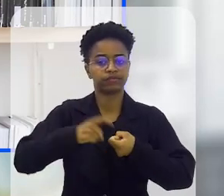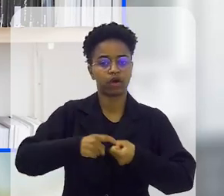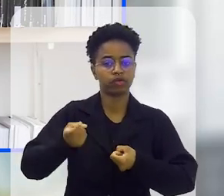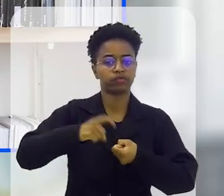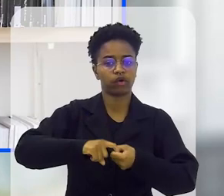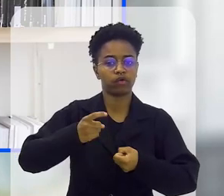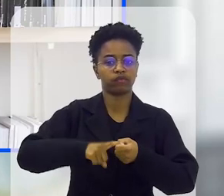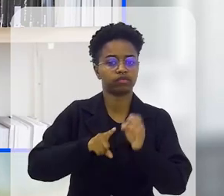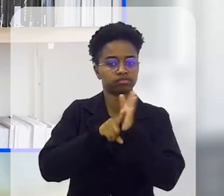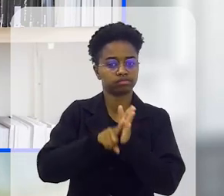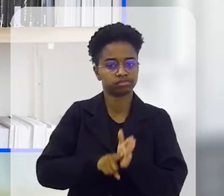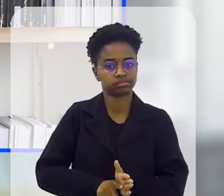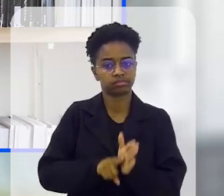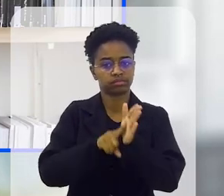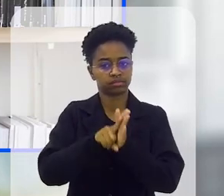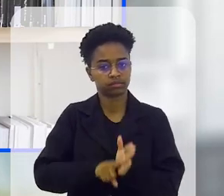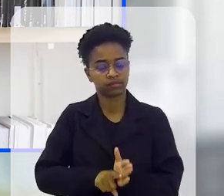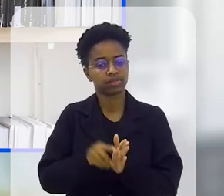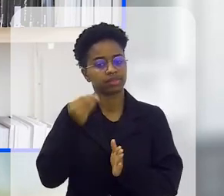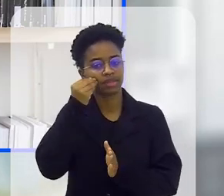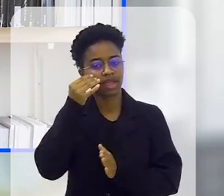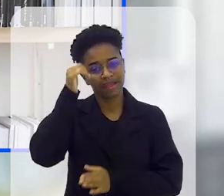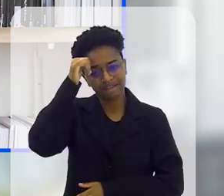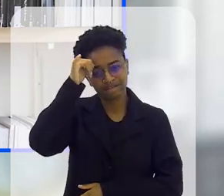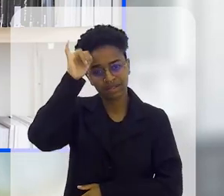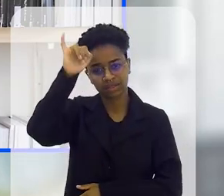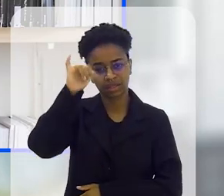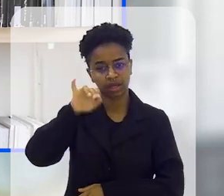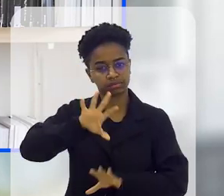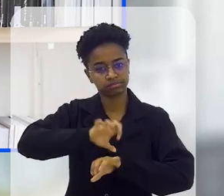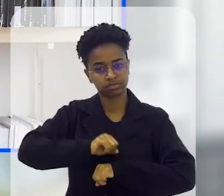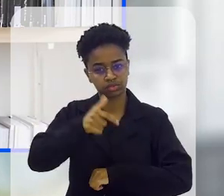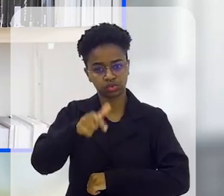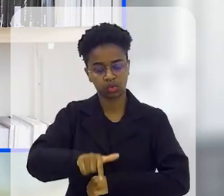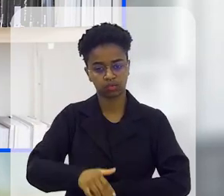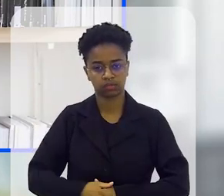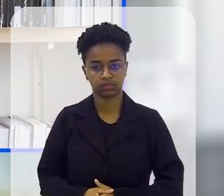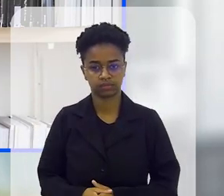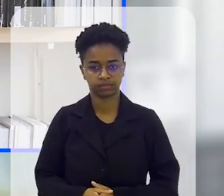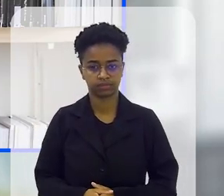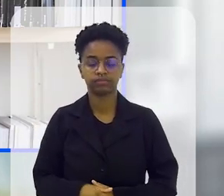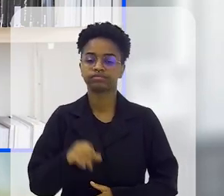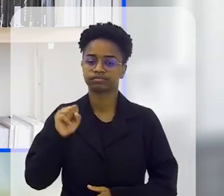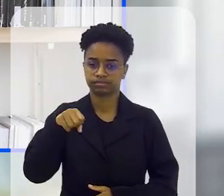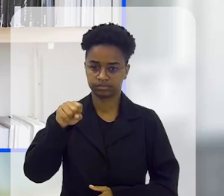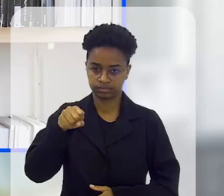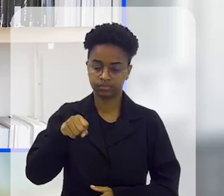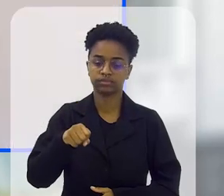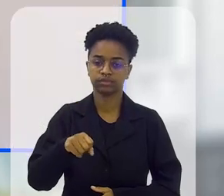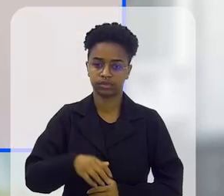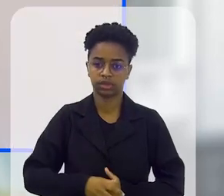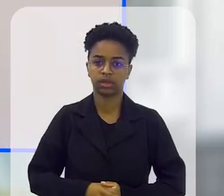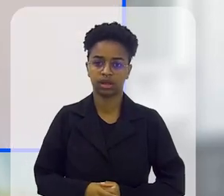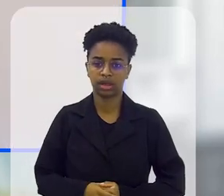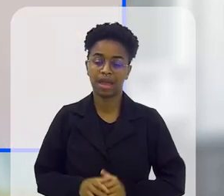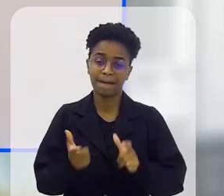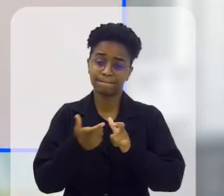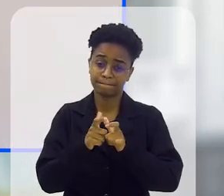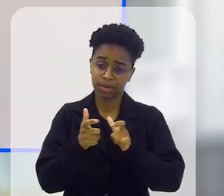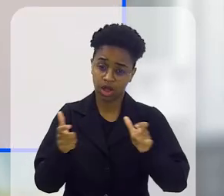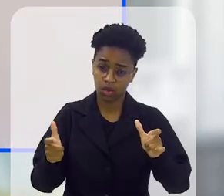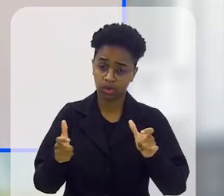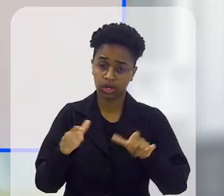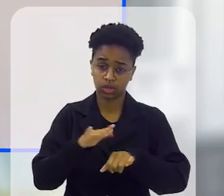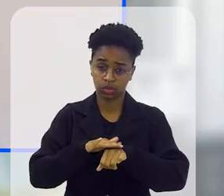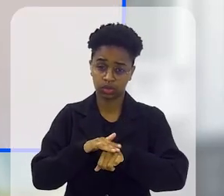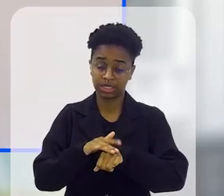tem que ter que voltar ali, pelo menos por um período, para afastar de vez desse perigo de reincidência, né? Sim, exatamente. Os primeiros...